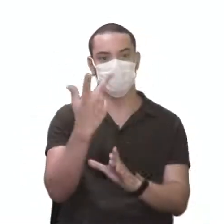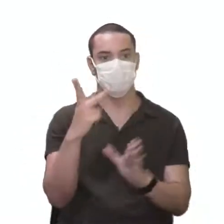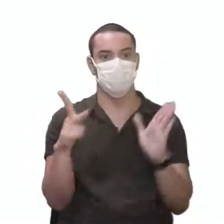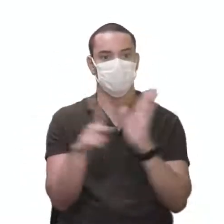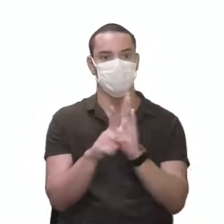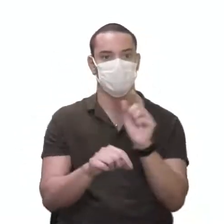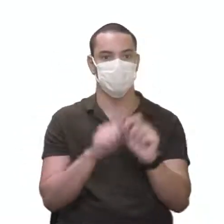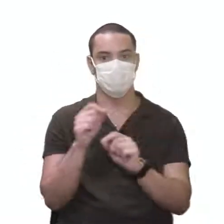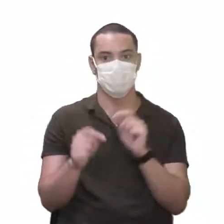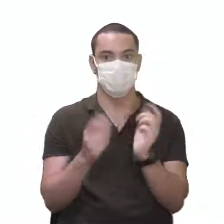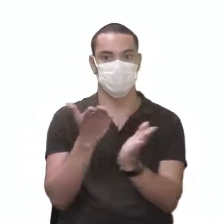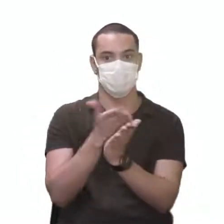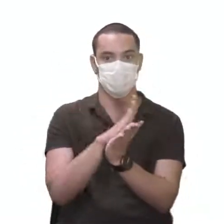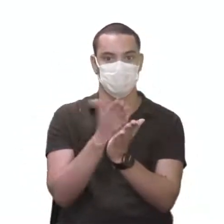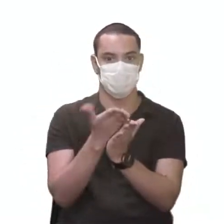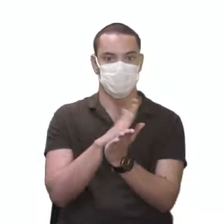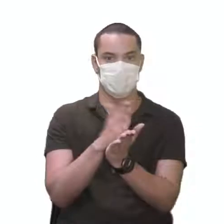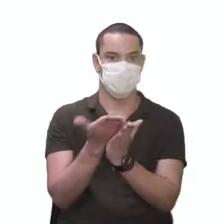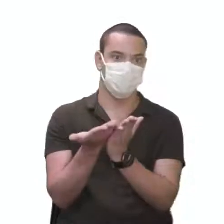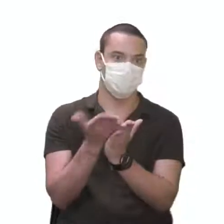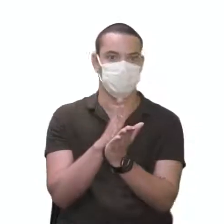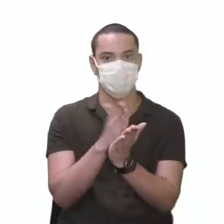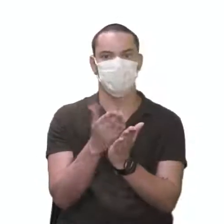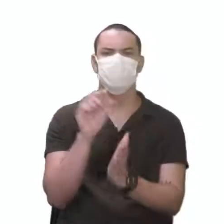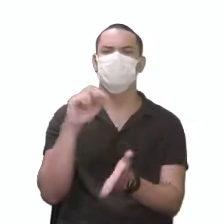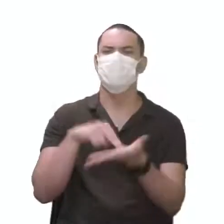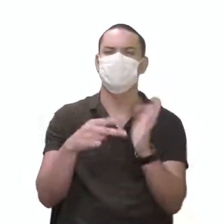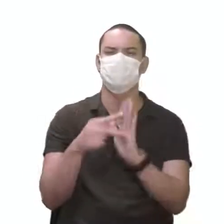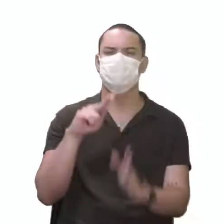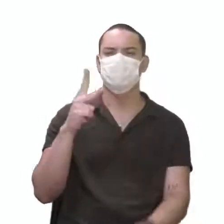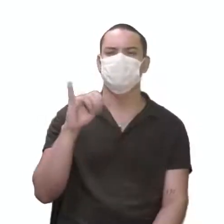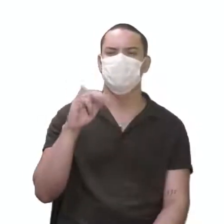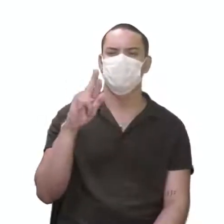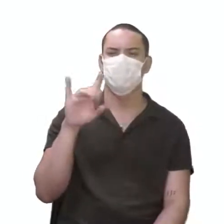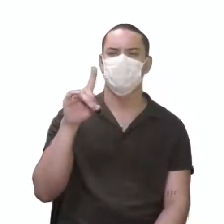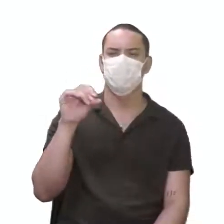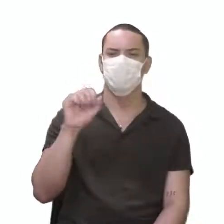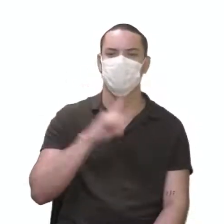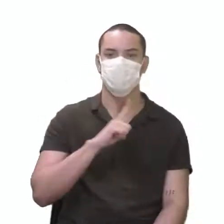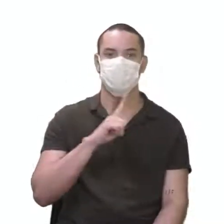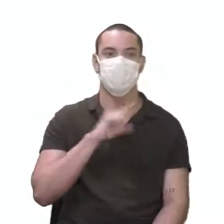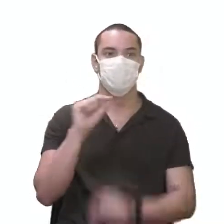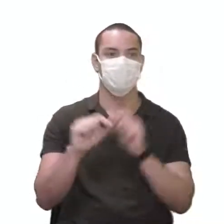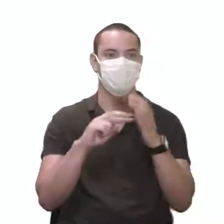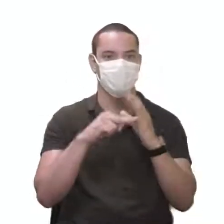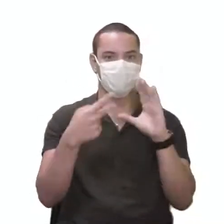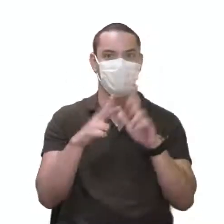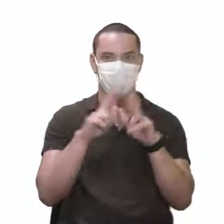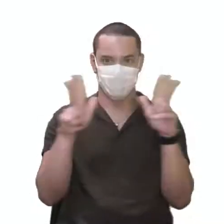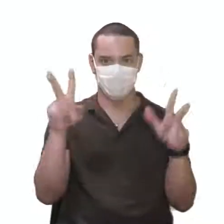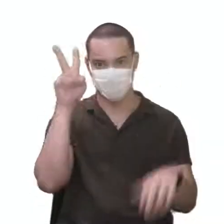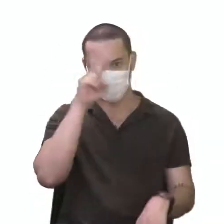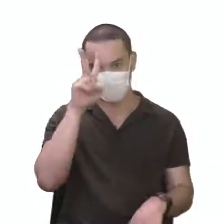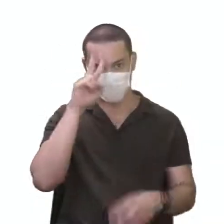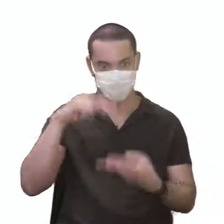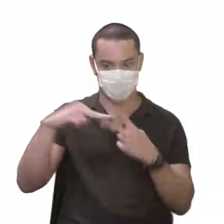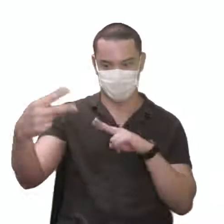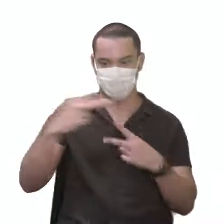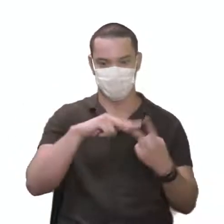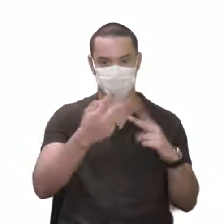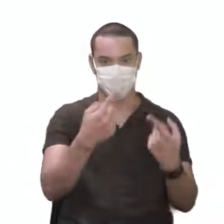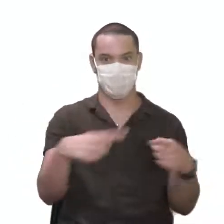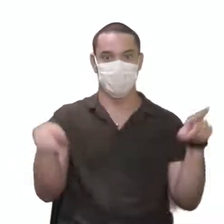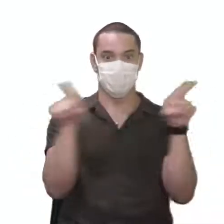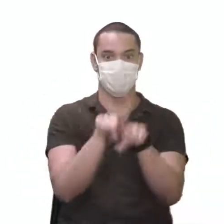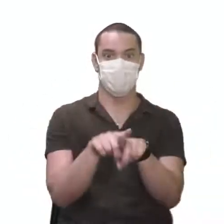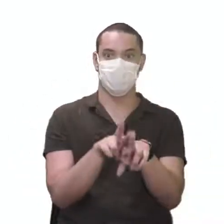dos híbridos na geração F1. O é híbrido mesmo, professora? Quando você tem os alelos diferentes, tá bom? Os heterozigotos aí. Então,